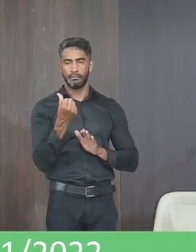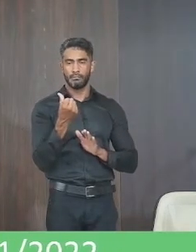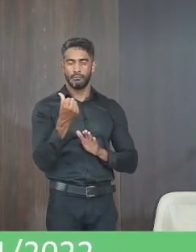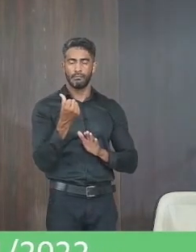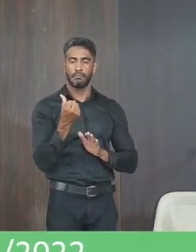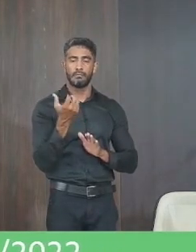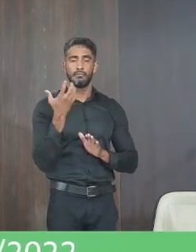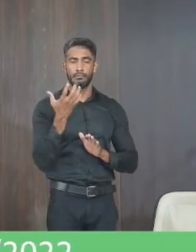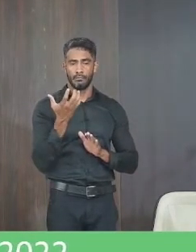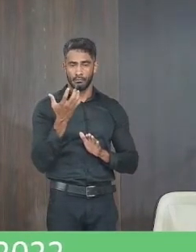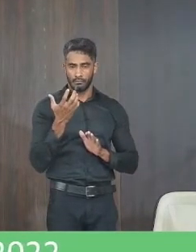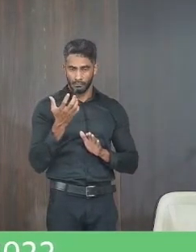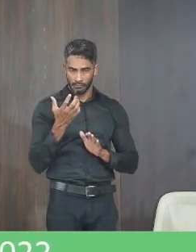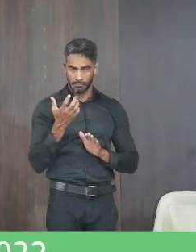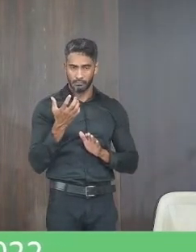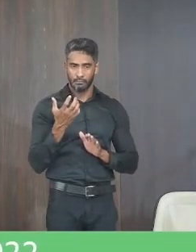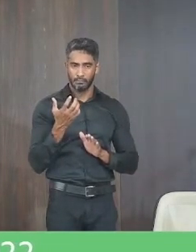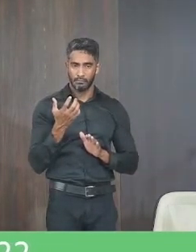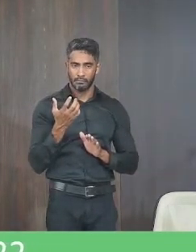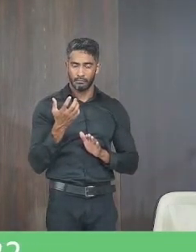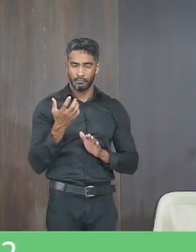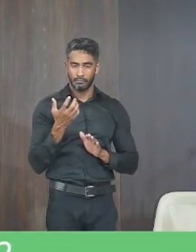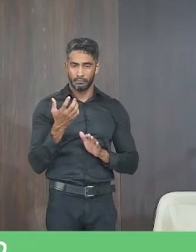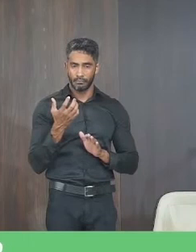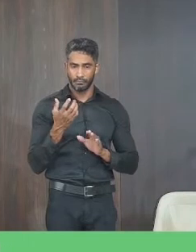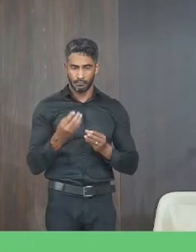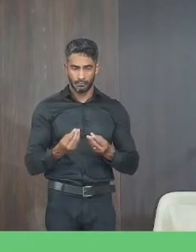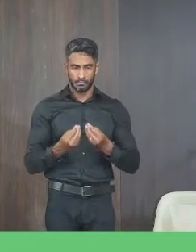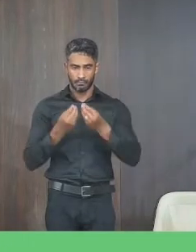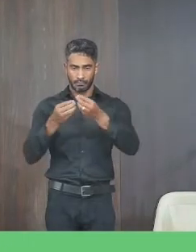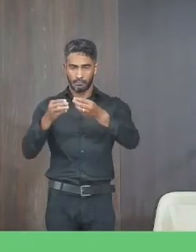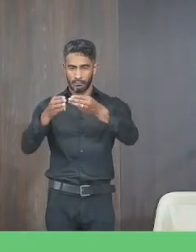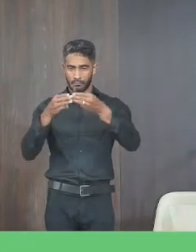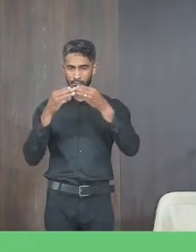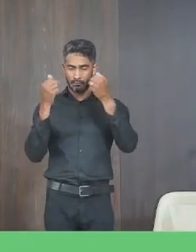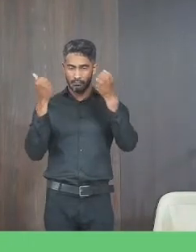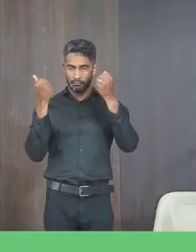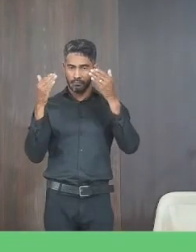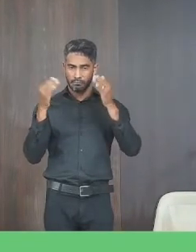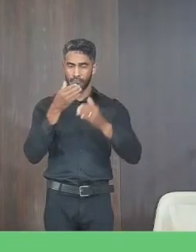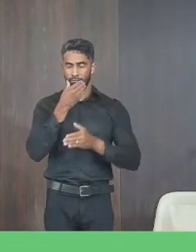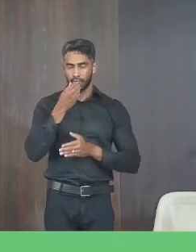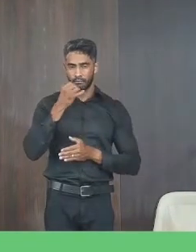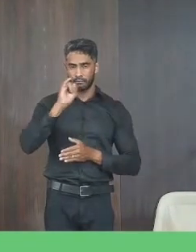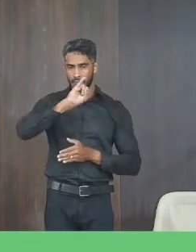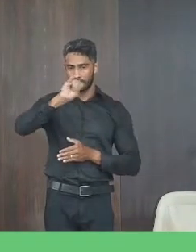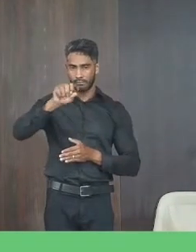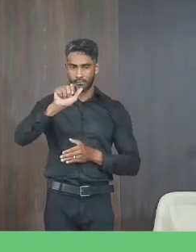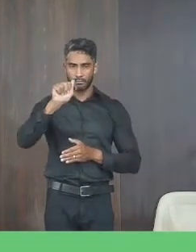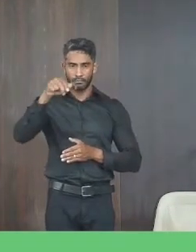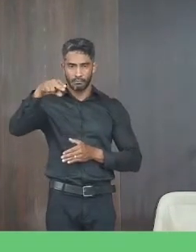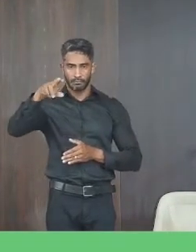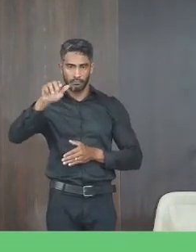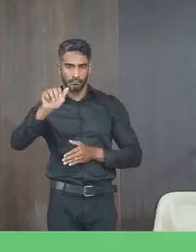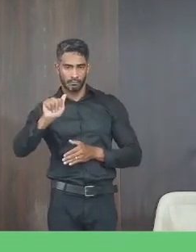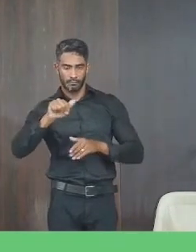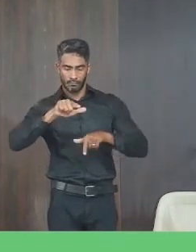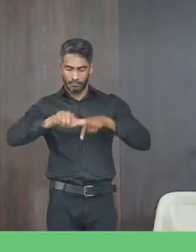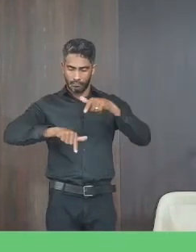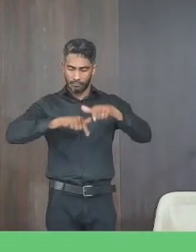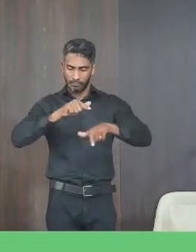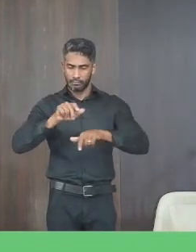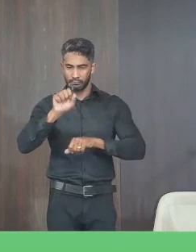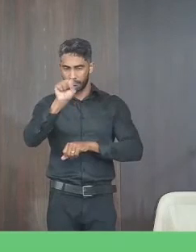requer a vossa excelência que tenha encaminhado a moção com voz de aplausos com o senhor Jana Medeiro dos Santos pelo relevante serviço